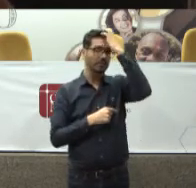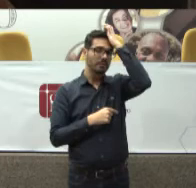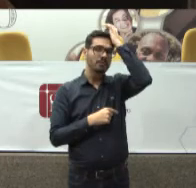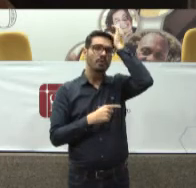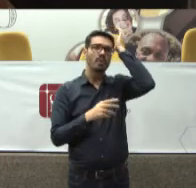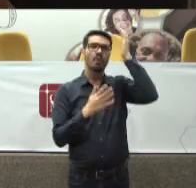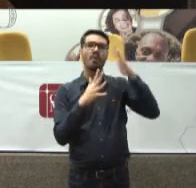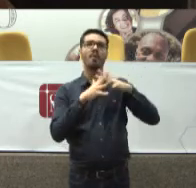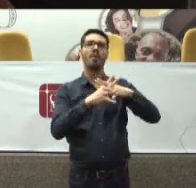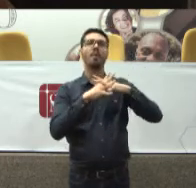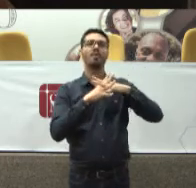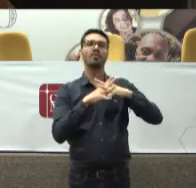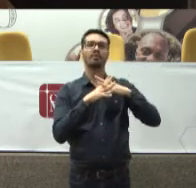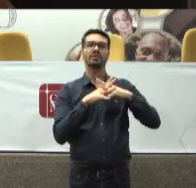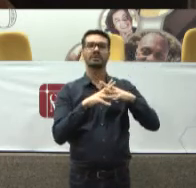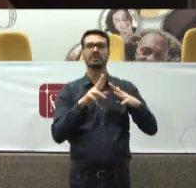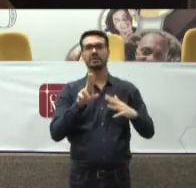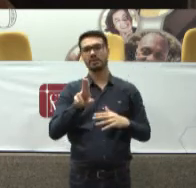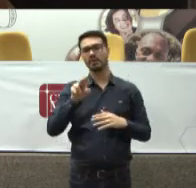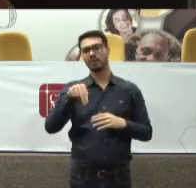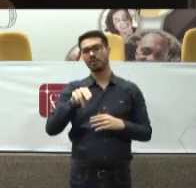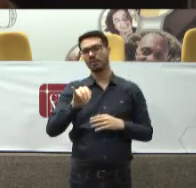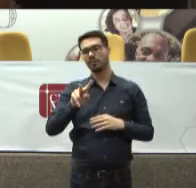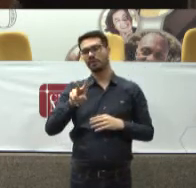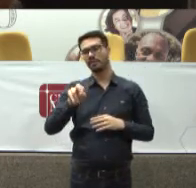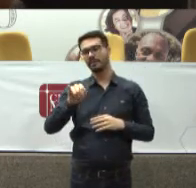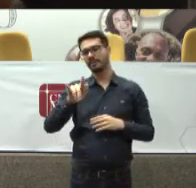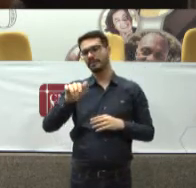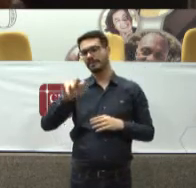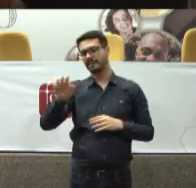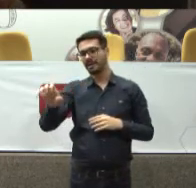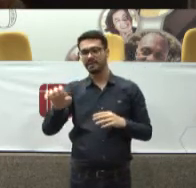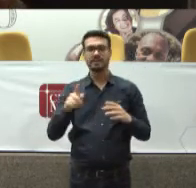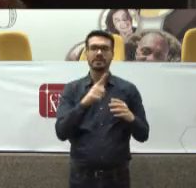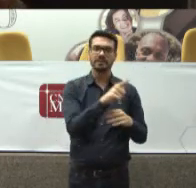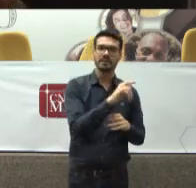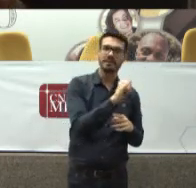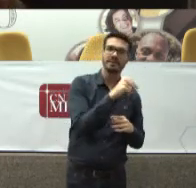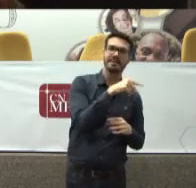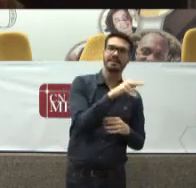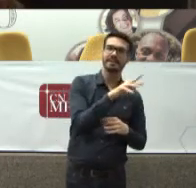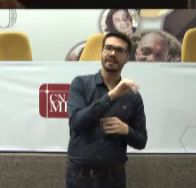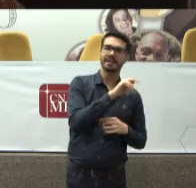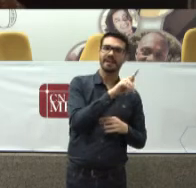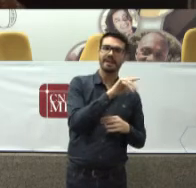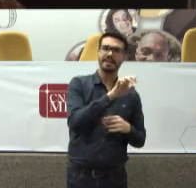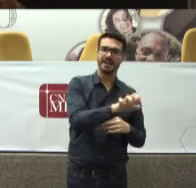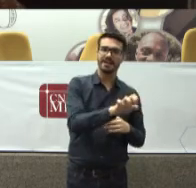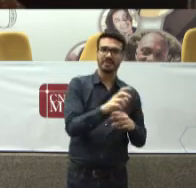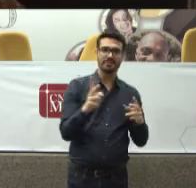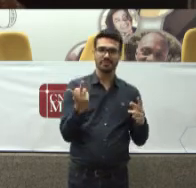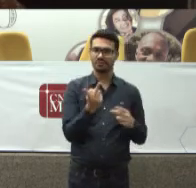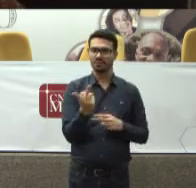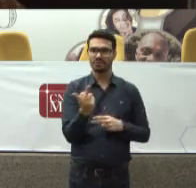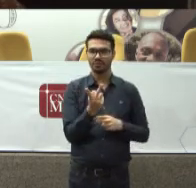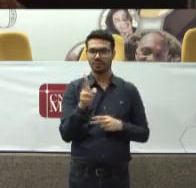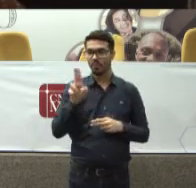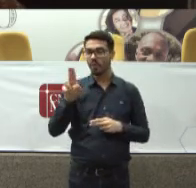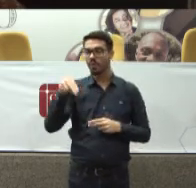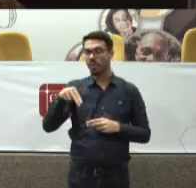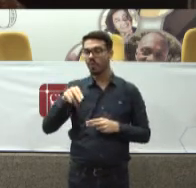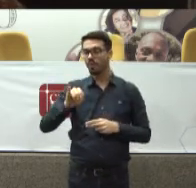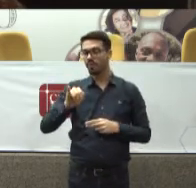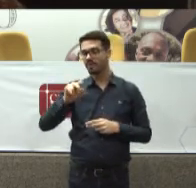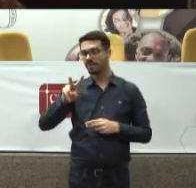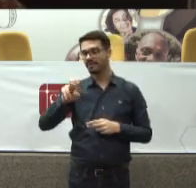universalidade Do atendimento Com integralidade Da assistência Não é? Porque a universalidade É o direito Do